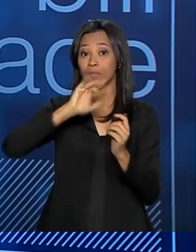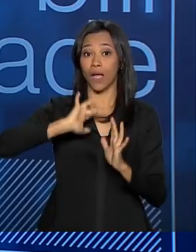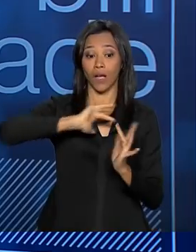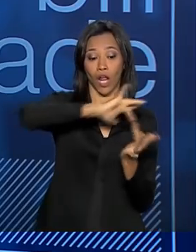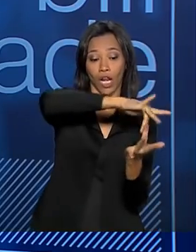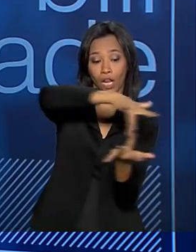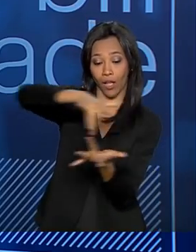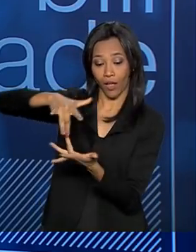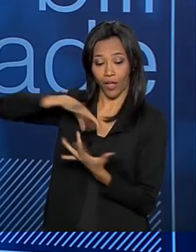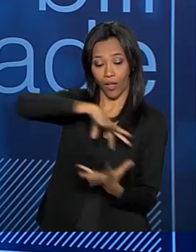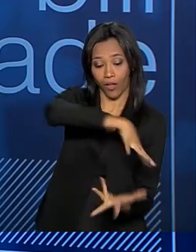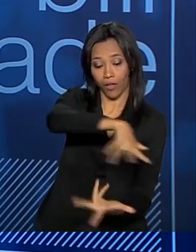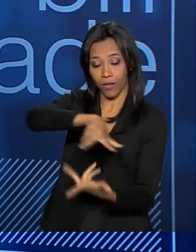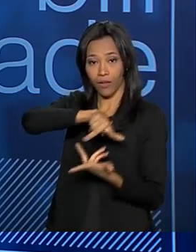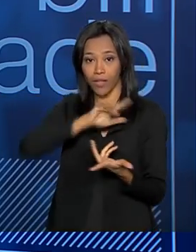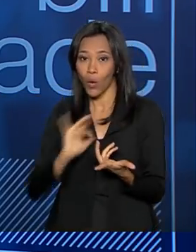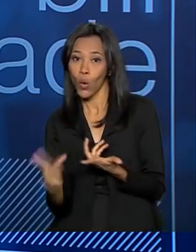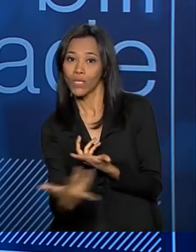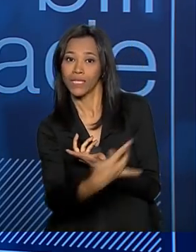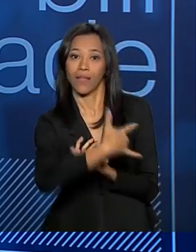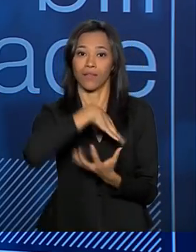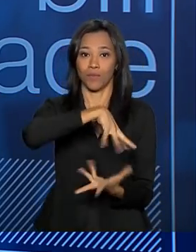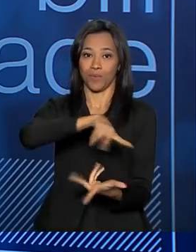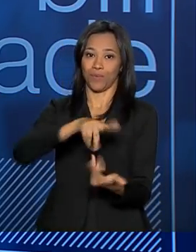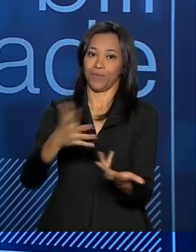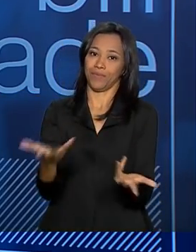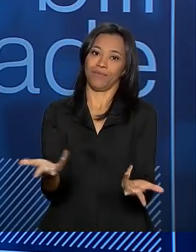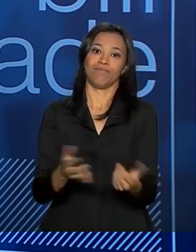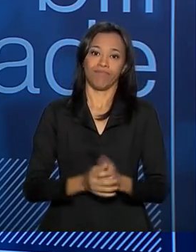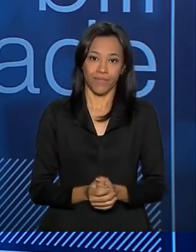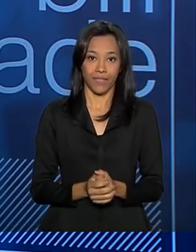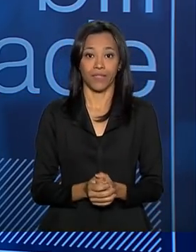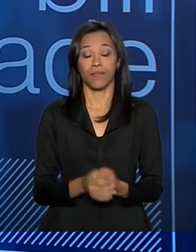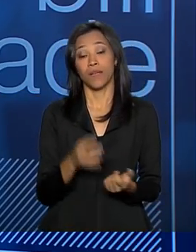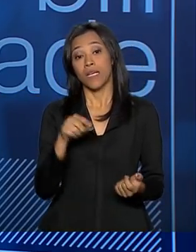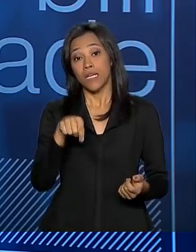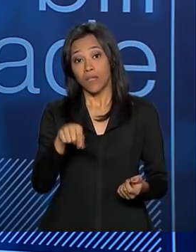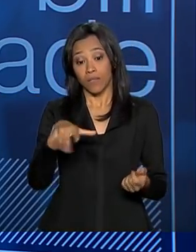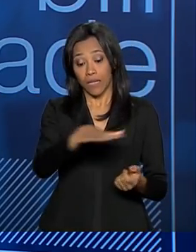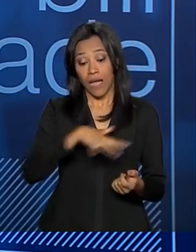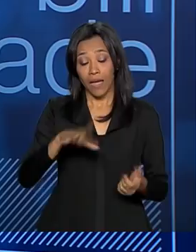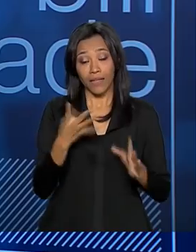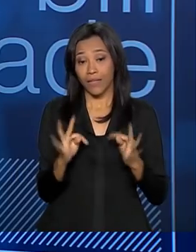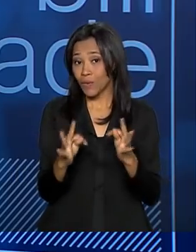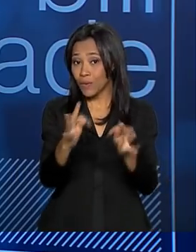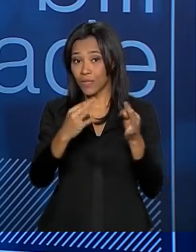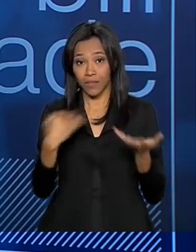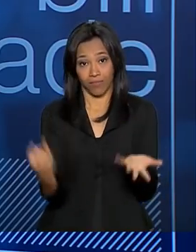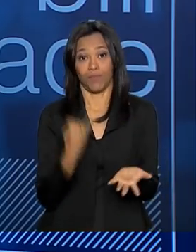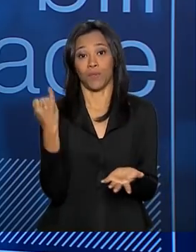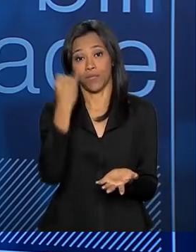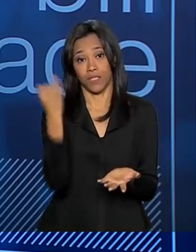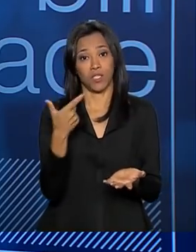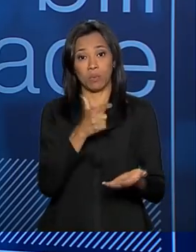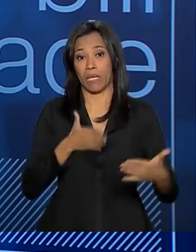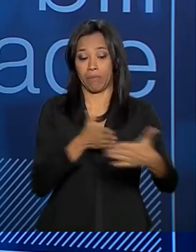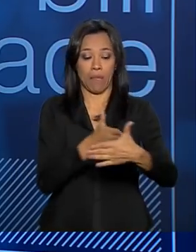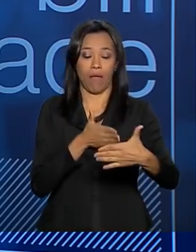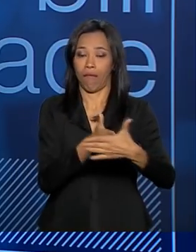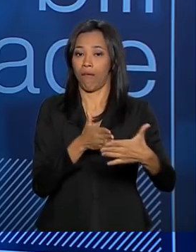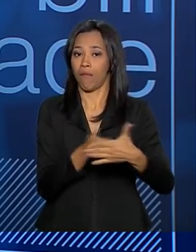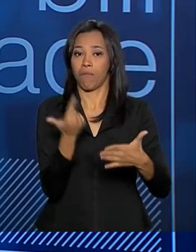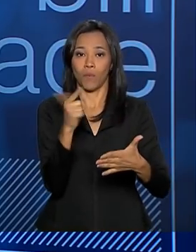forma regional ou mesmo cabotina. O cosmopolitismo em tecnologia é tudo. Então, a gente não tem barreiras nenhuma.